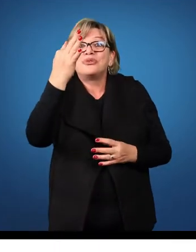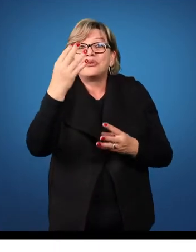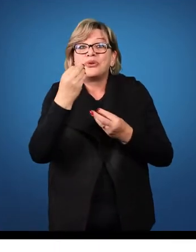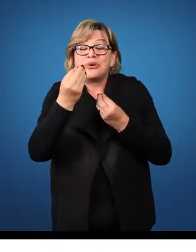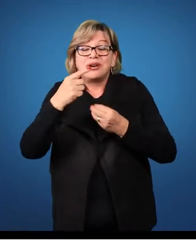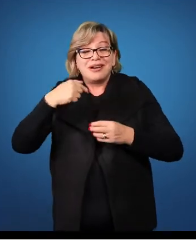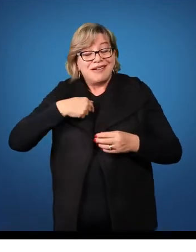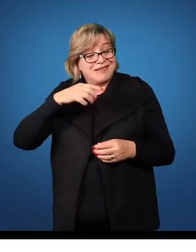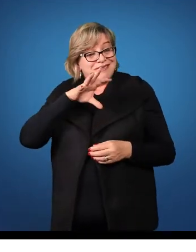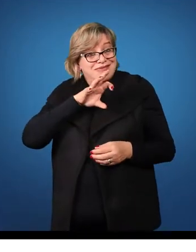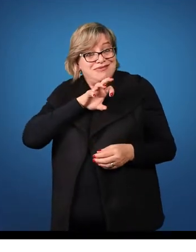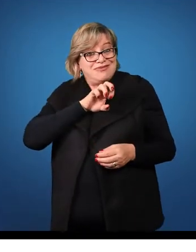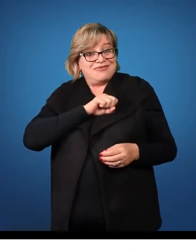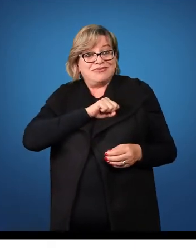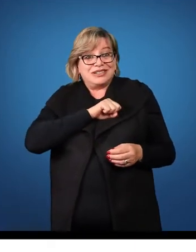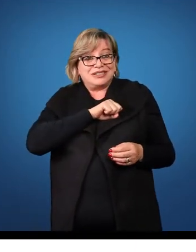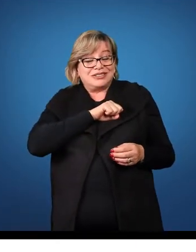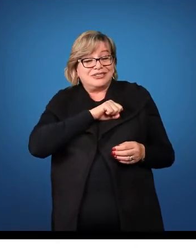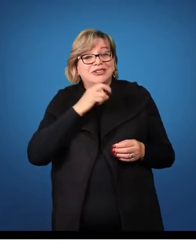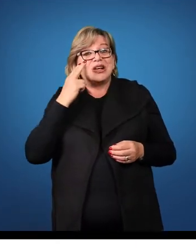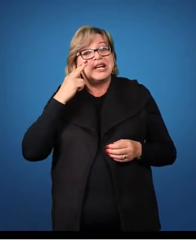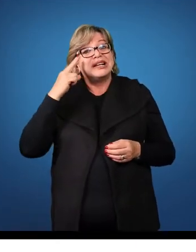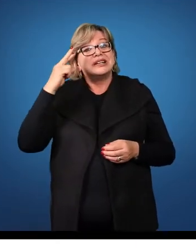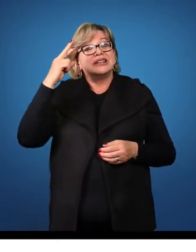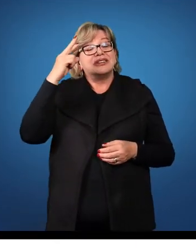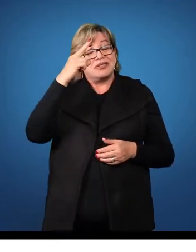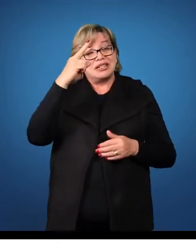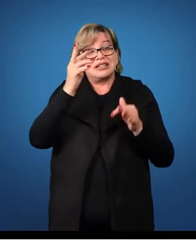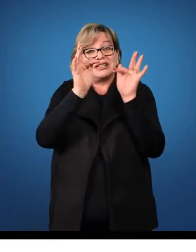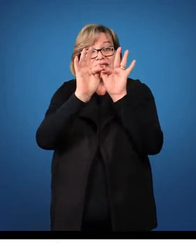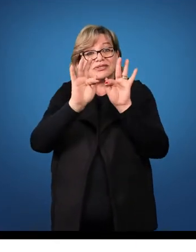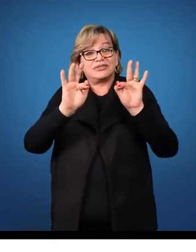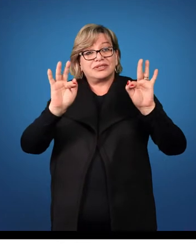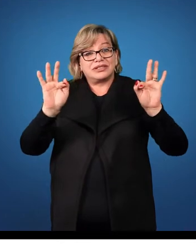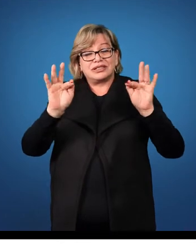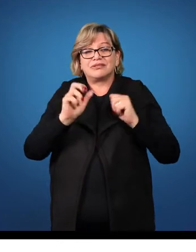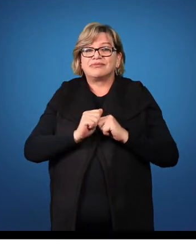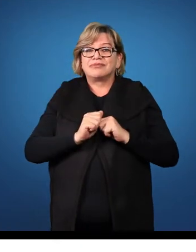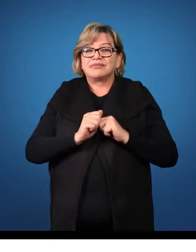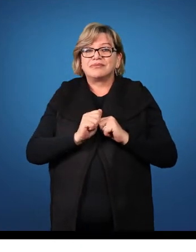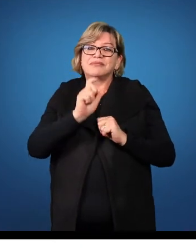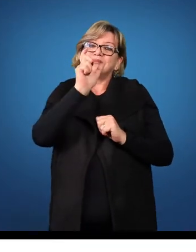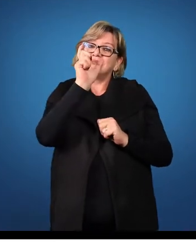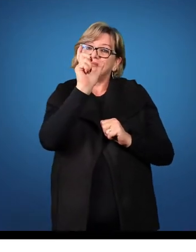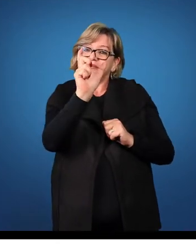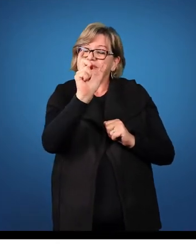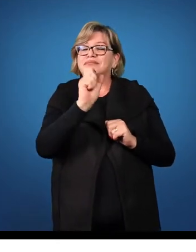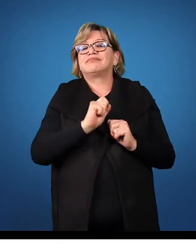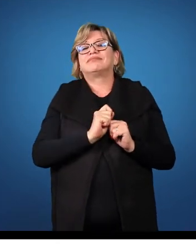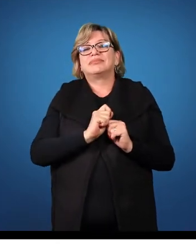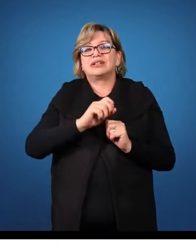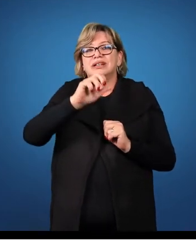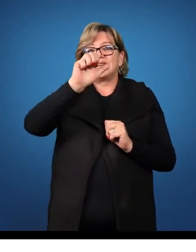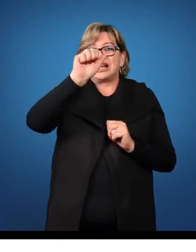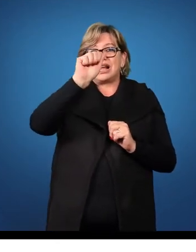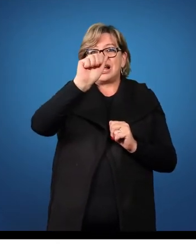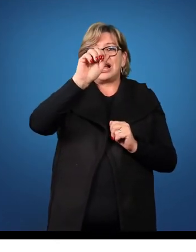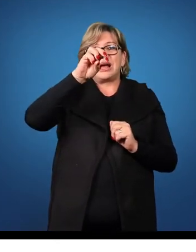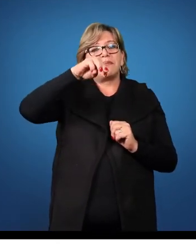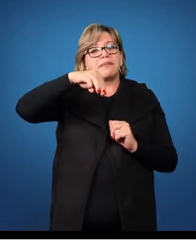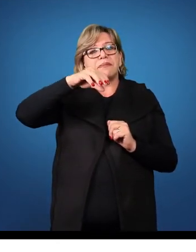amado, amabor.